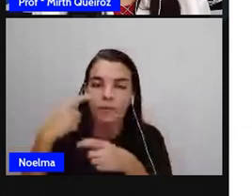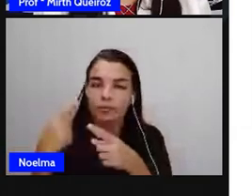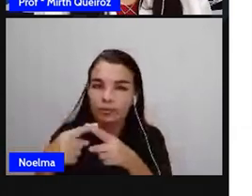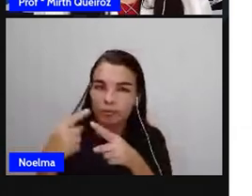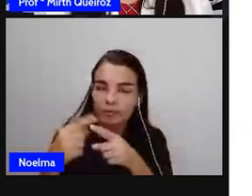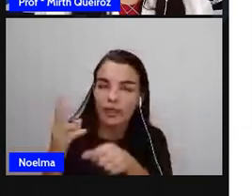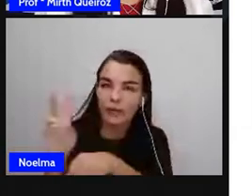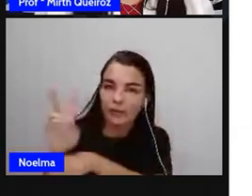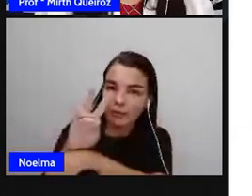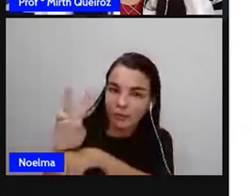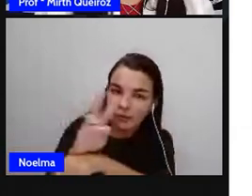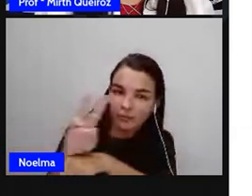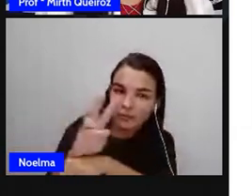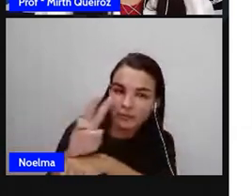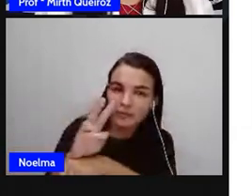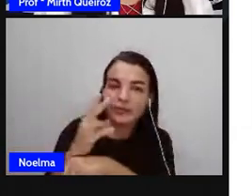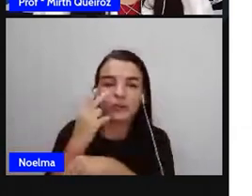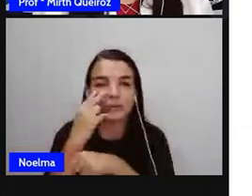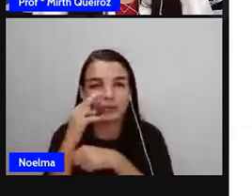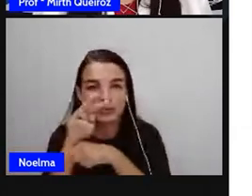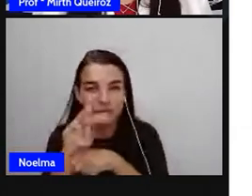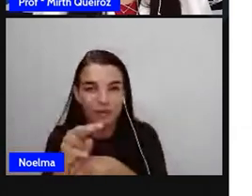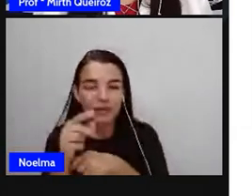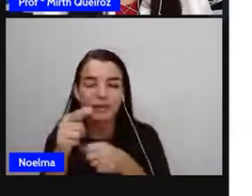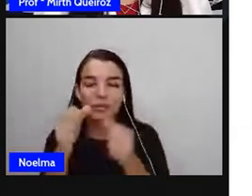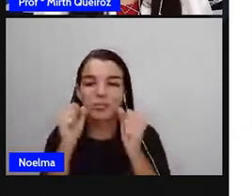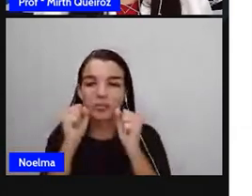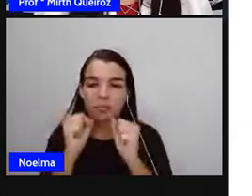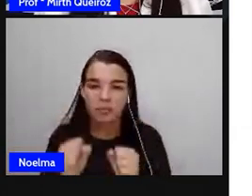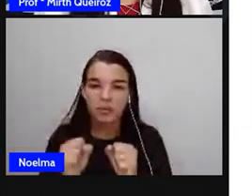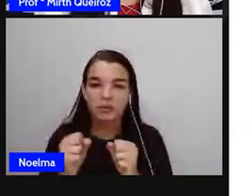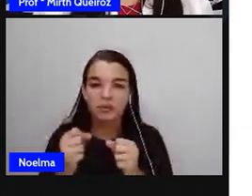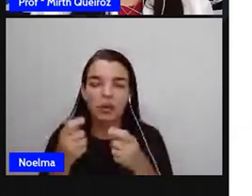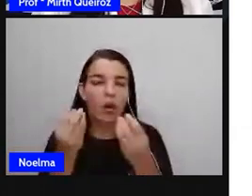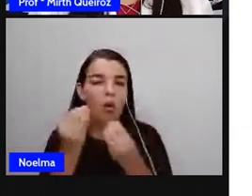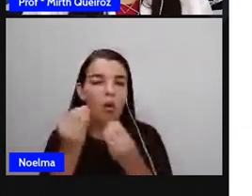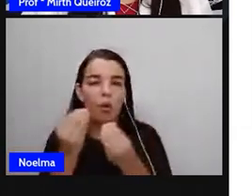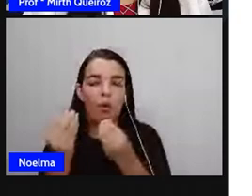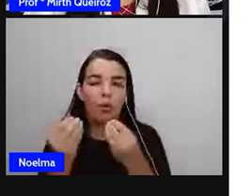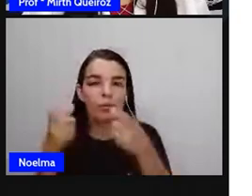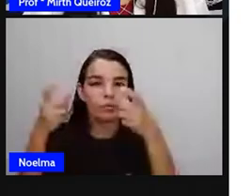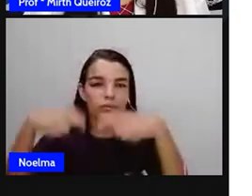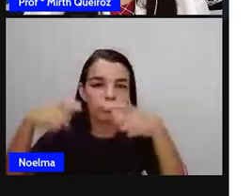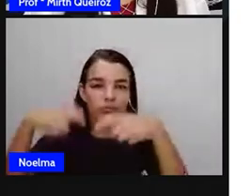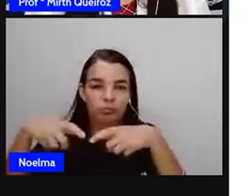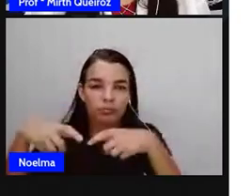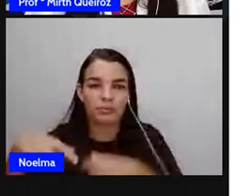para vocês um pequeno vídeo que fala sobre esse assunto. Vamos lá?